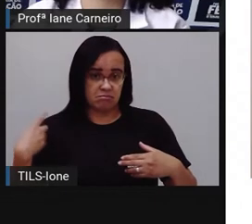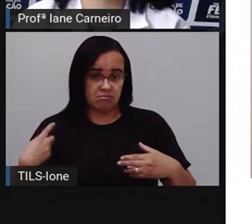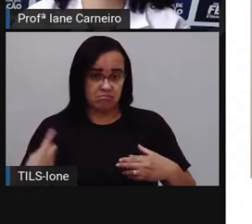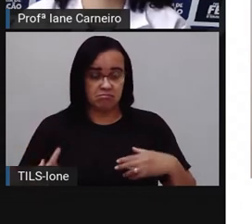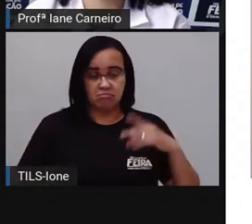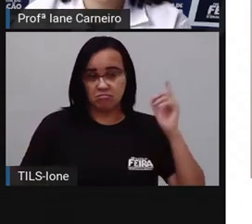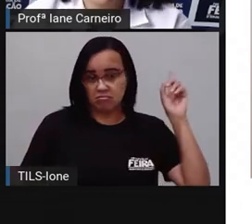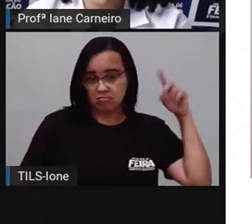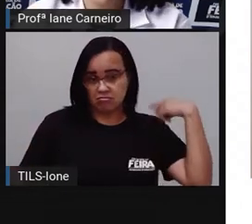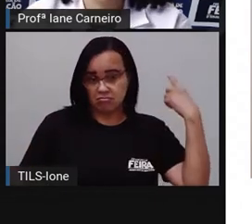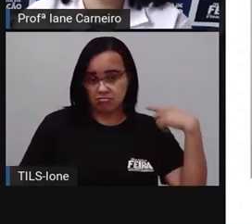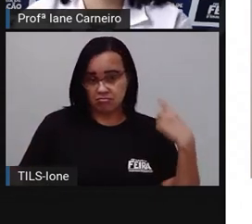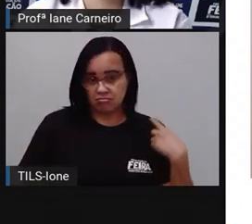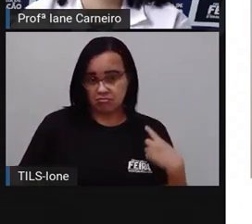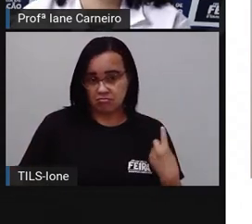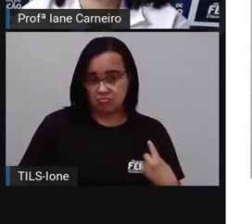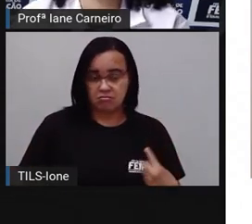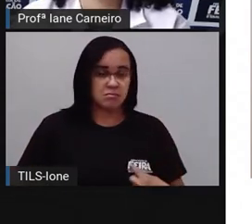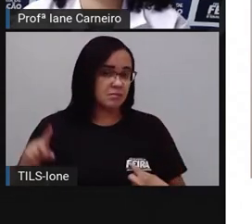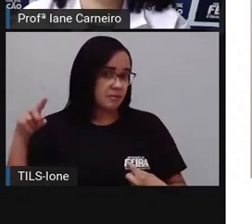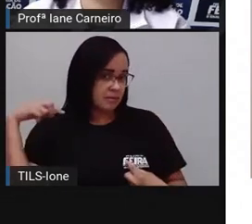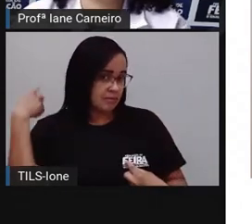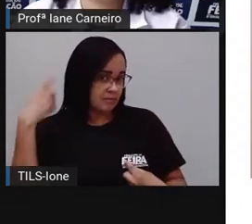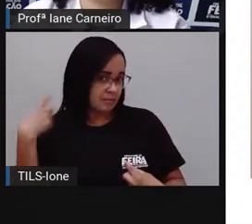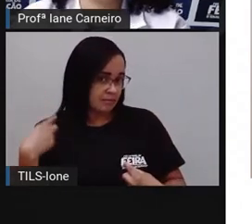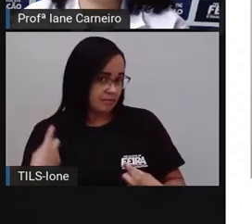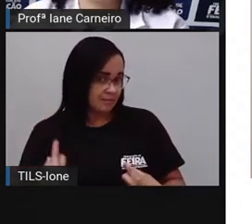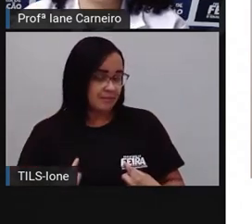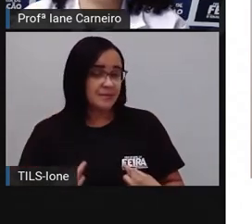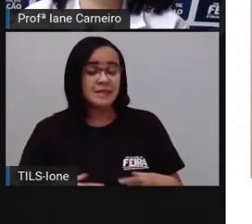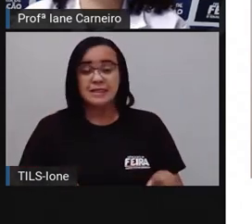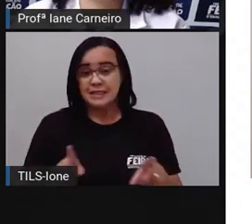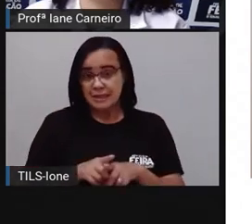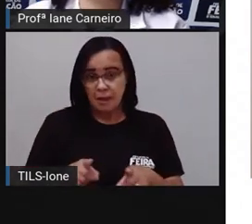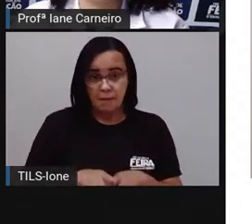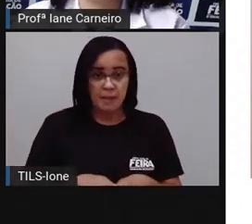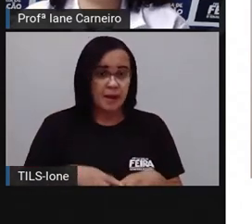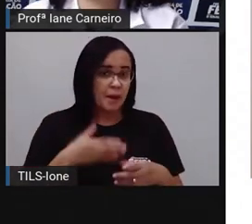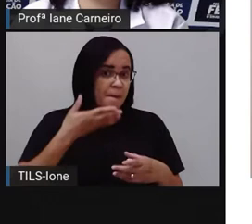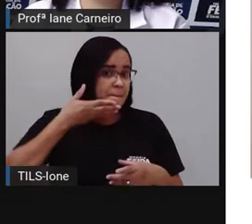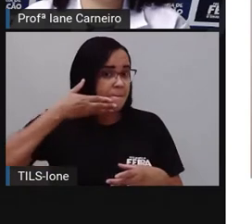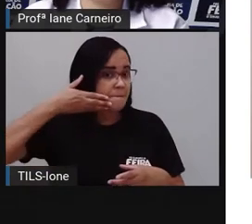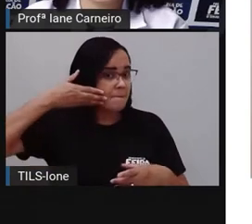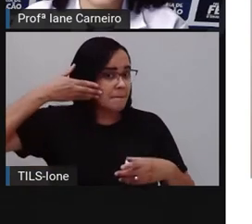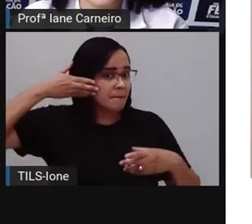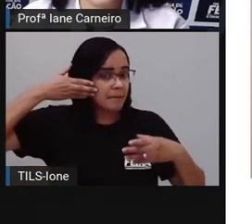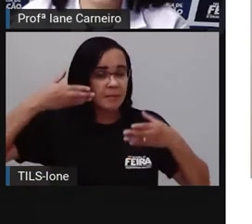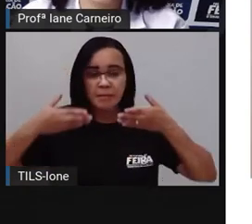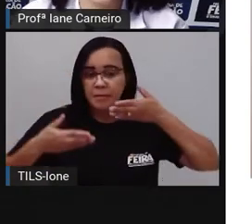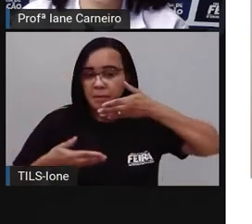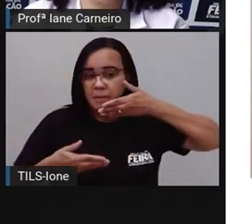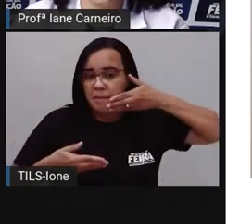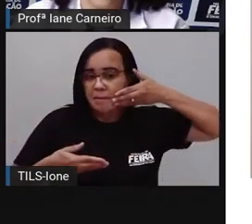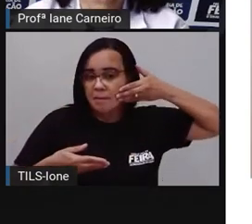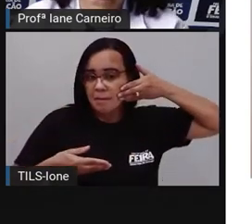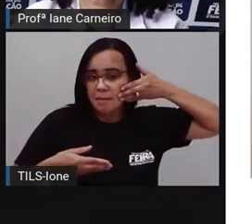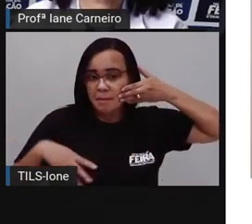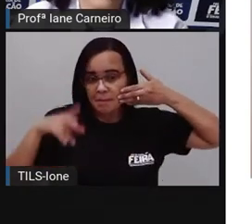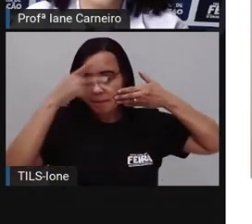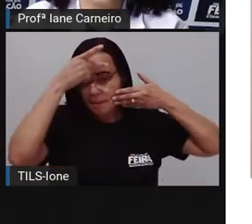O cabelo. A pele, né? A cor da pele de Thaís é uma pele de cor negra, né?